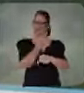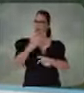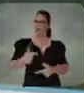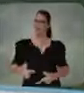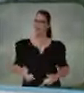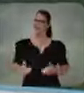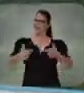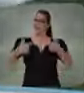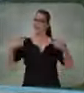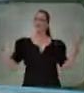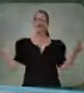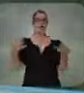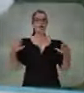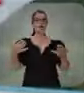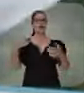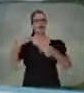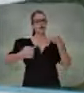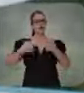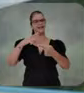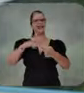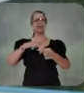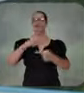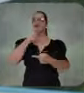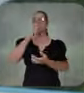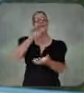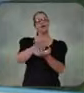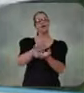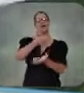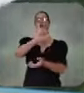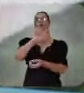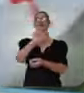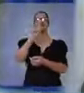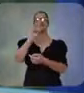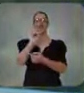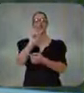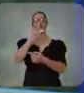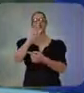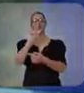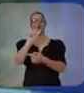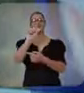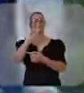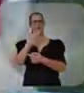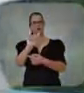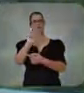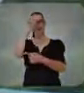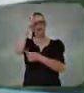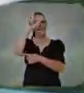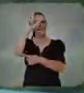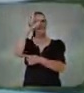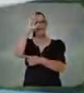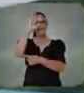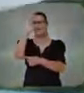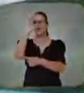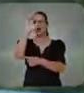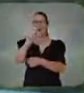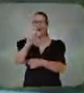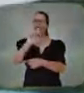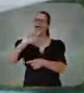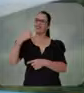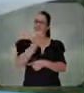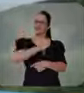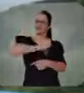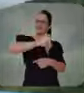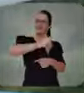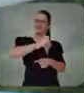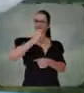Essa luta agora é política e tem no pernambucano Luiz Inácio Lula da Silva o nosso líder maior. Essa